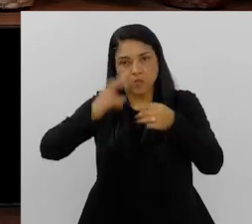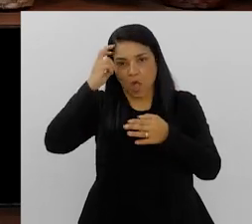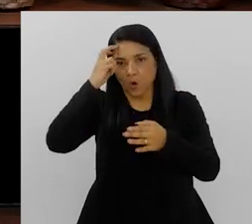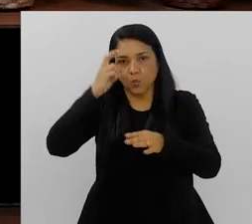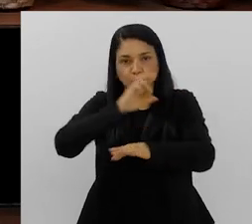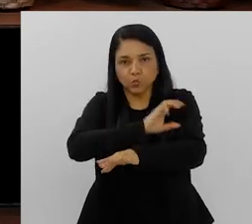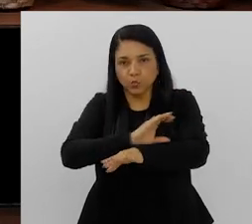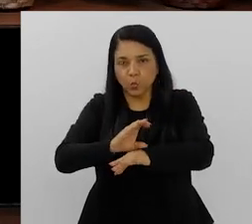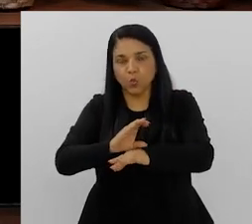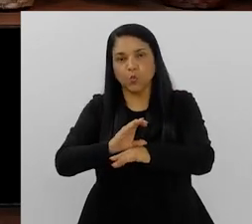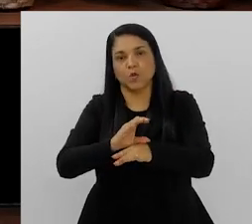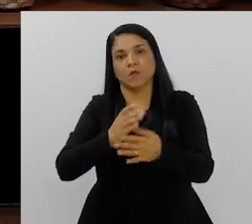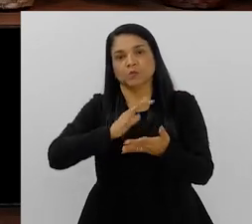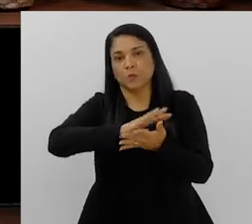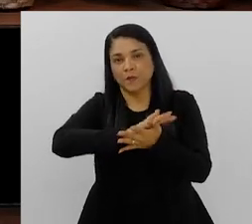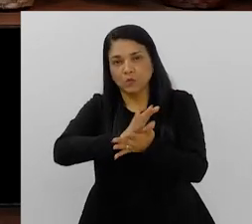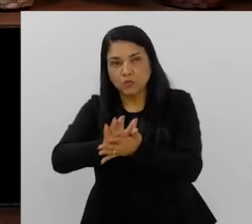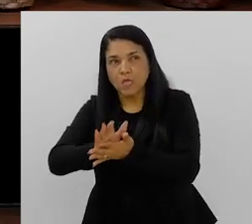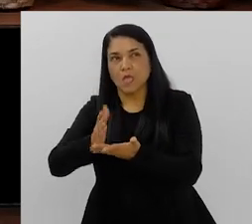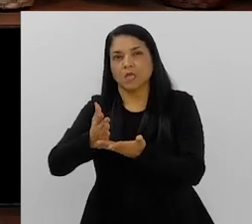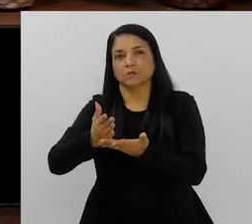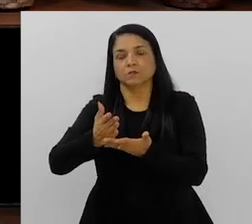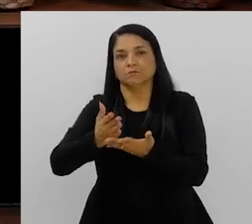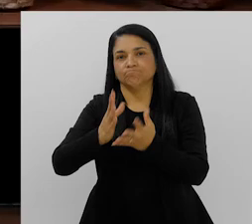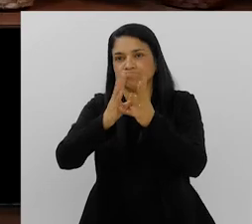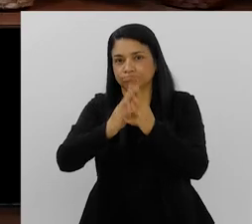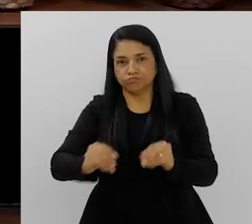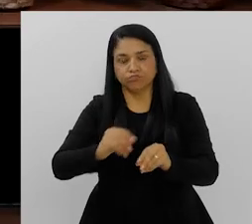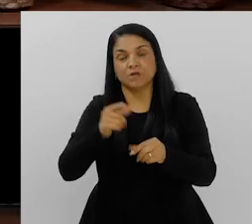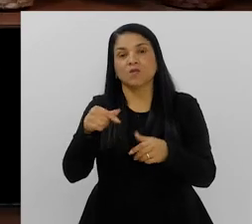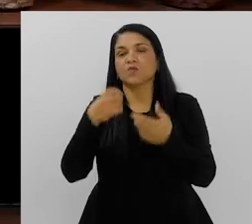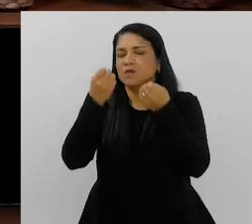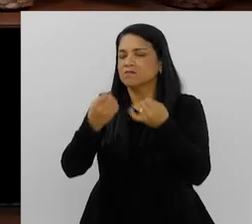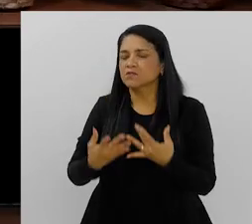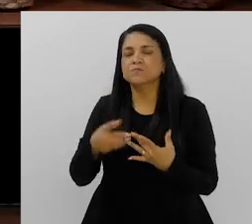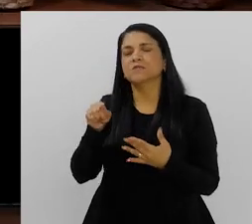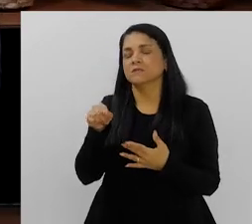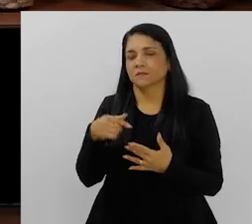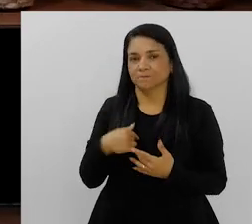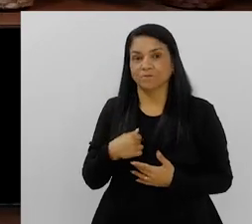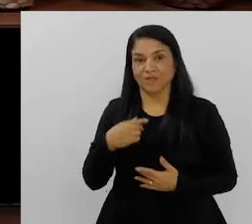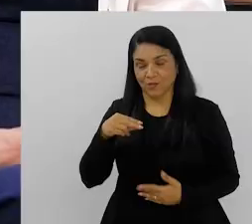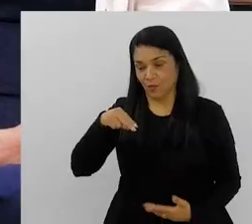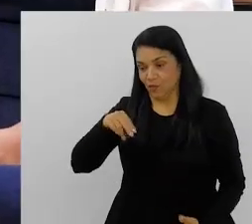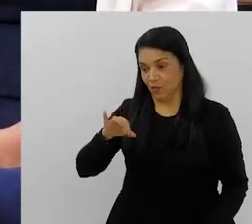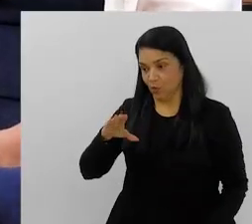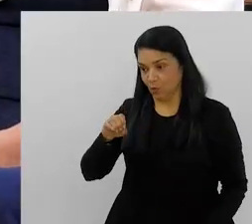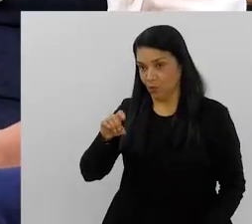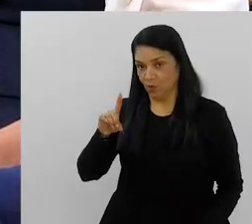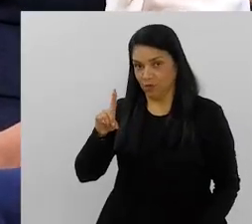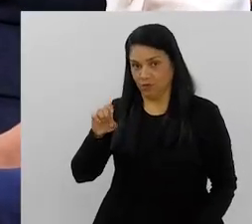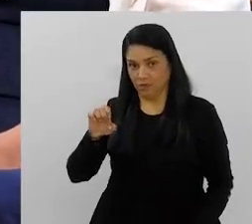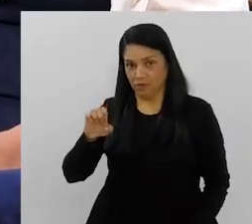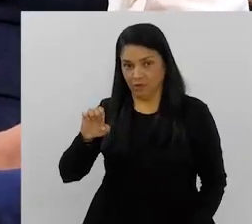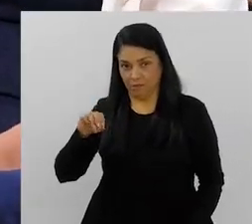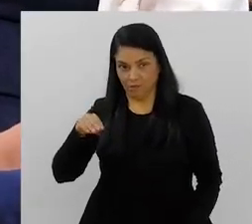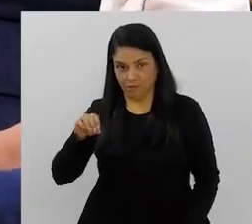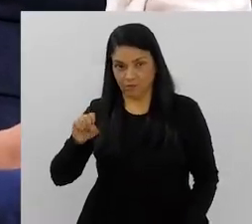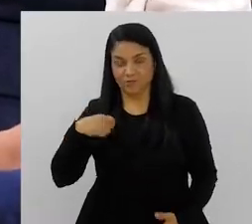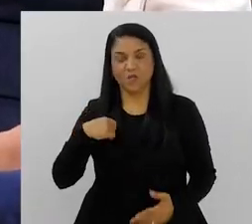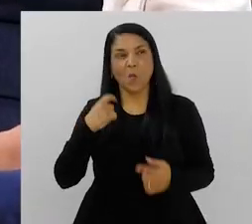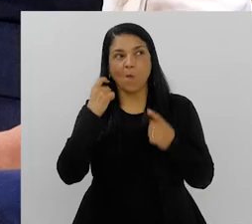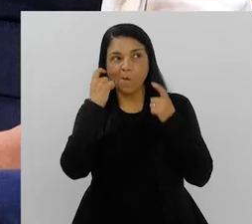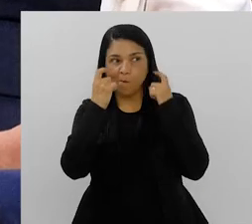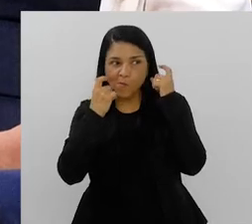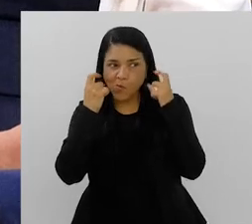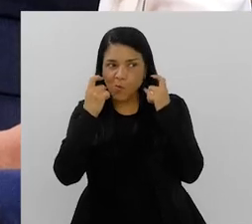cultura do preconceito, da necessidade do bem-estar. Queria que vocês falassem um pouquinho disso. Alex. Então, Nicodemus, eu